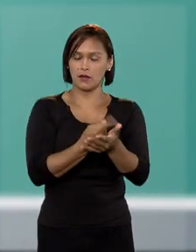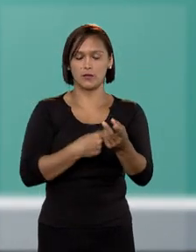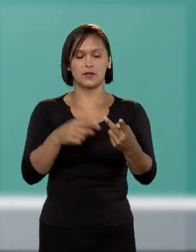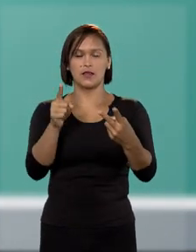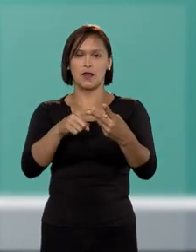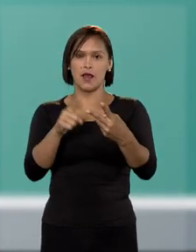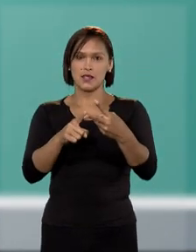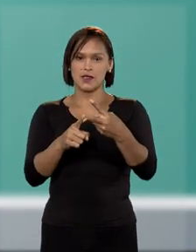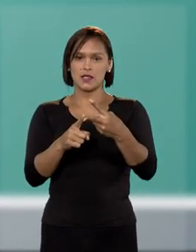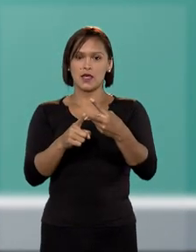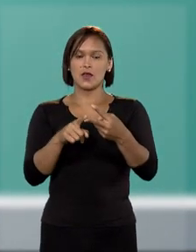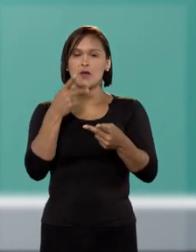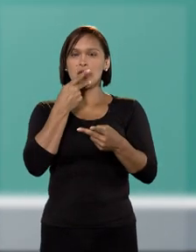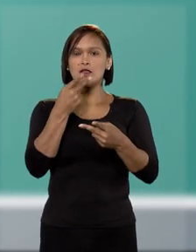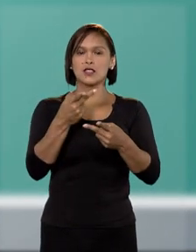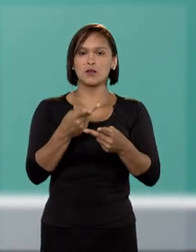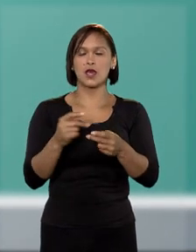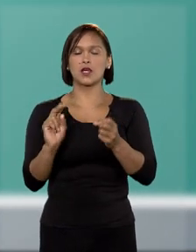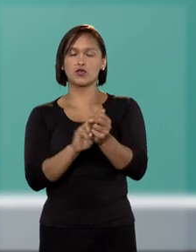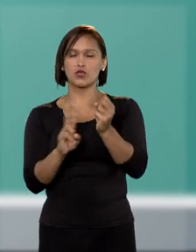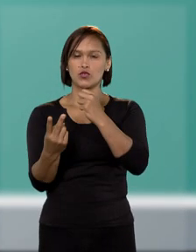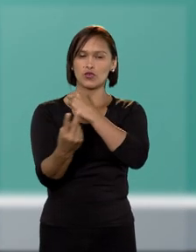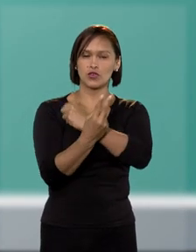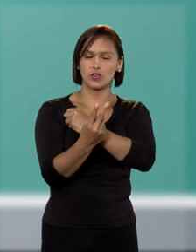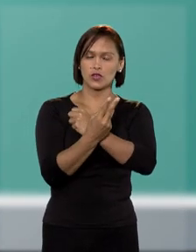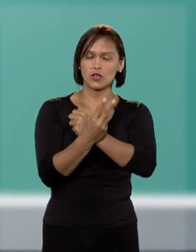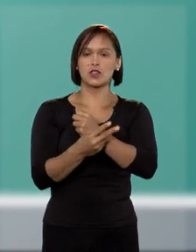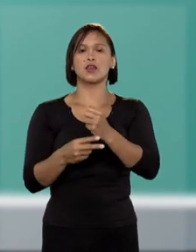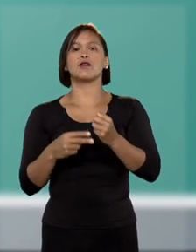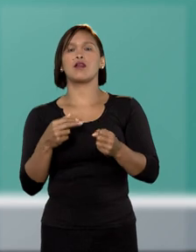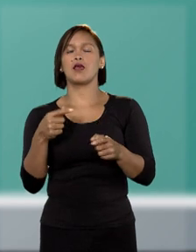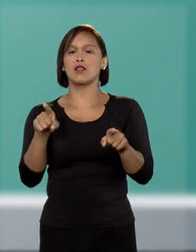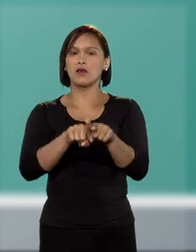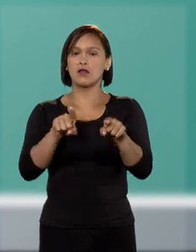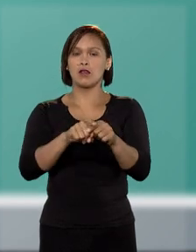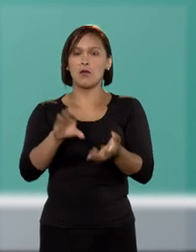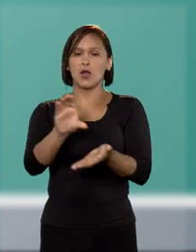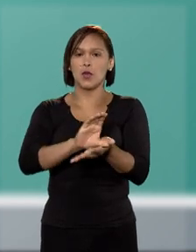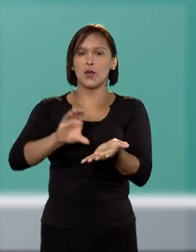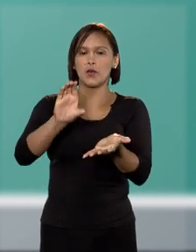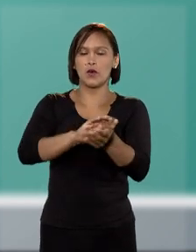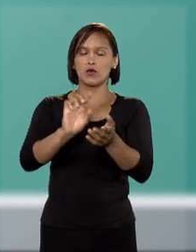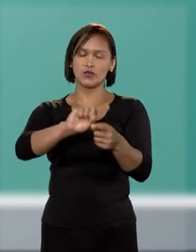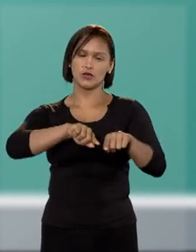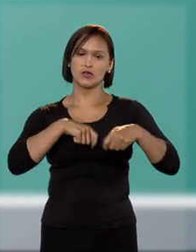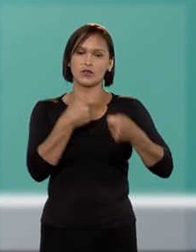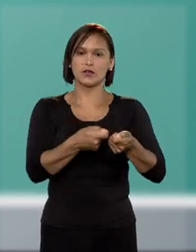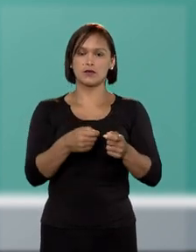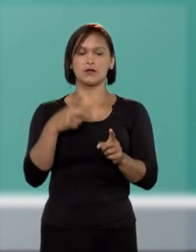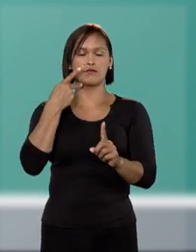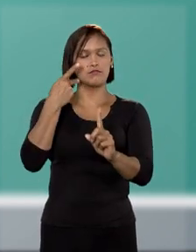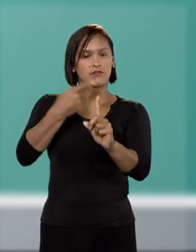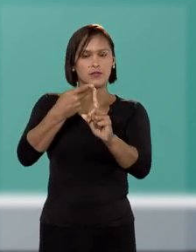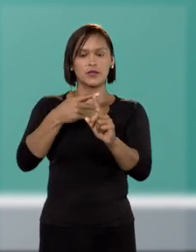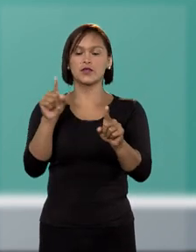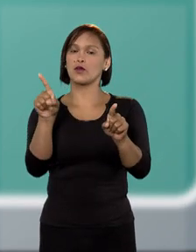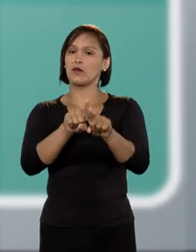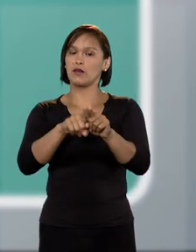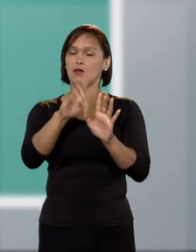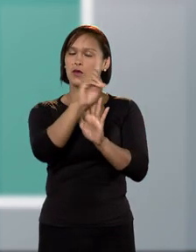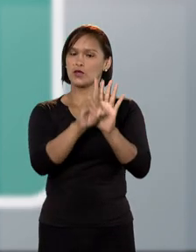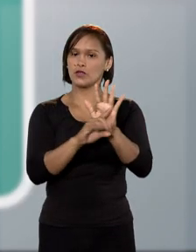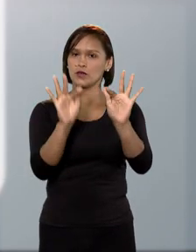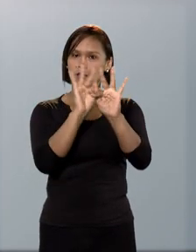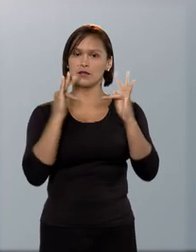A segunda trata sobre direito privado e cuida de casos como processos que envolvam o Código de Defesa do Consumidor e de direito de